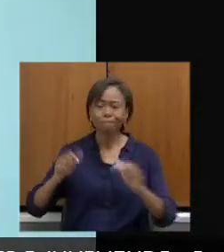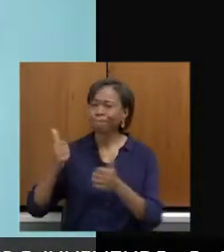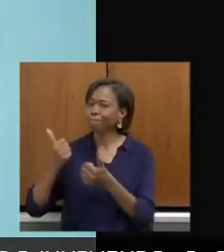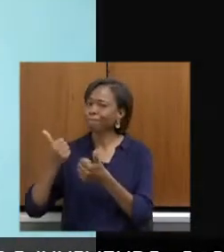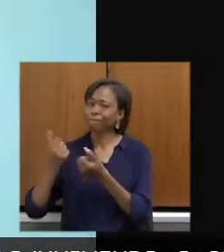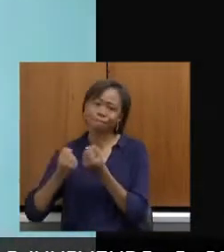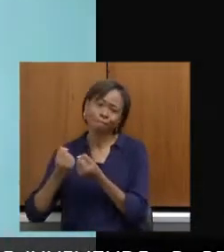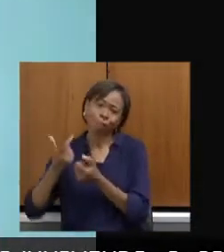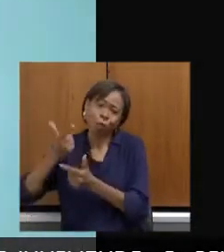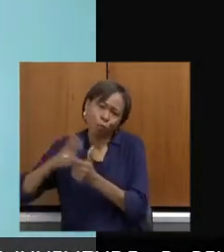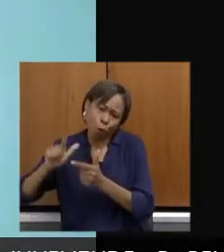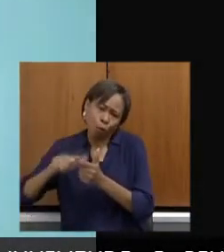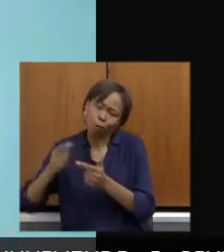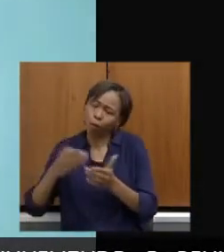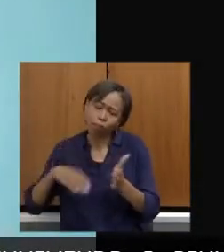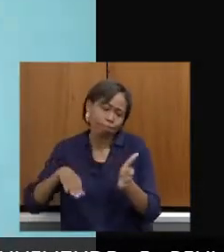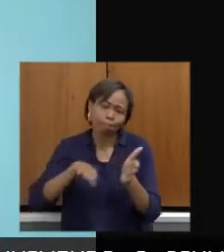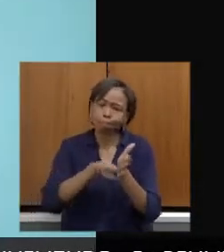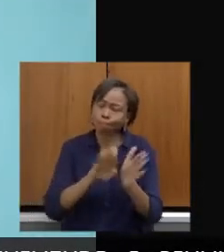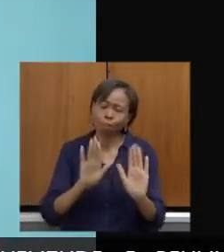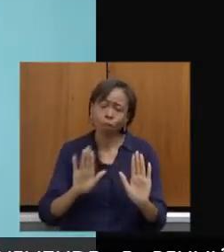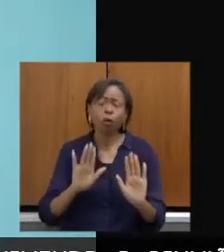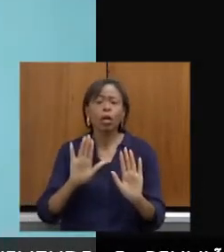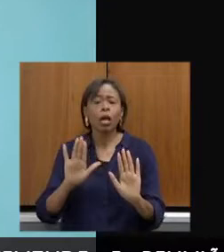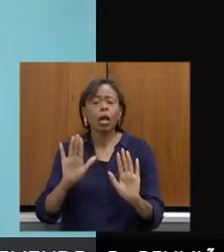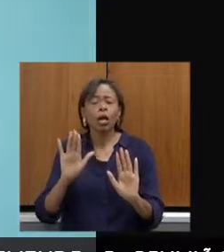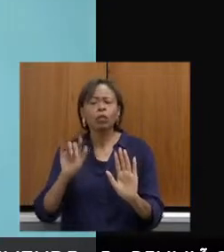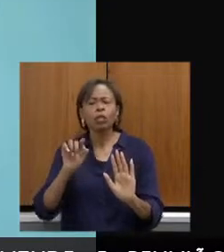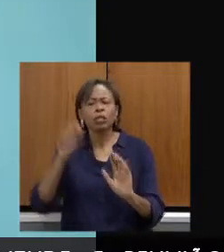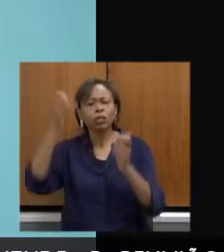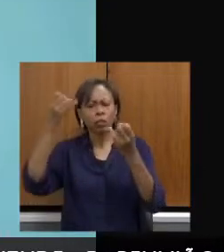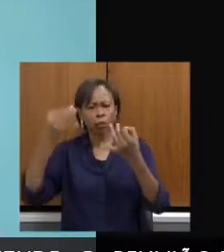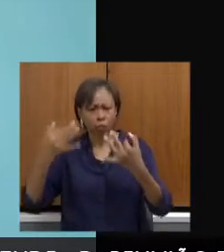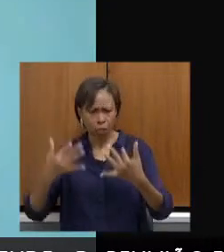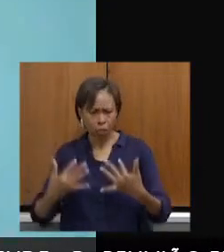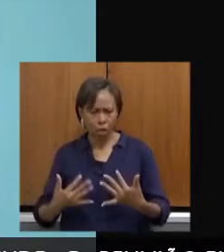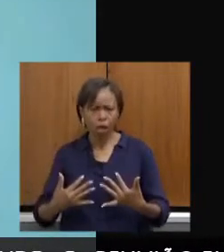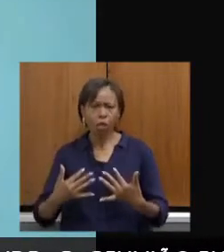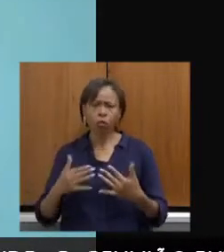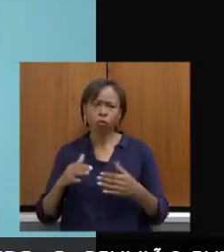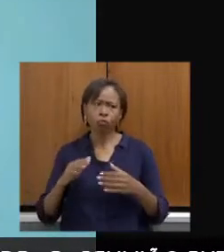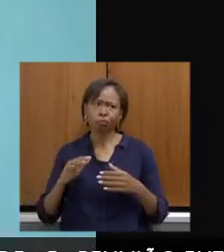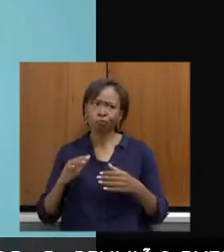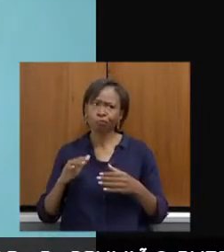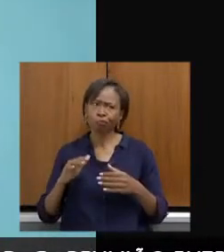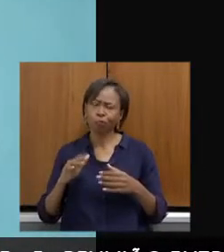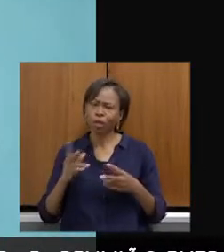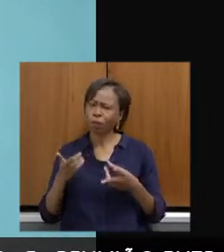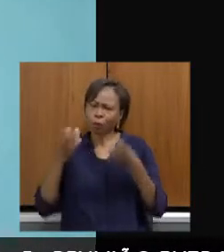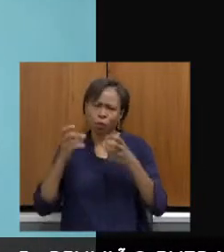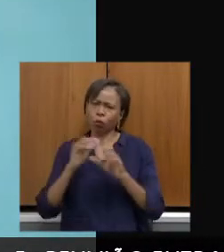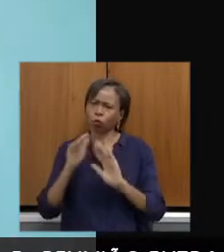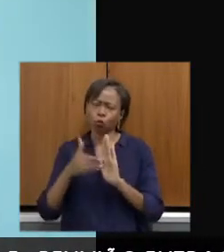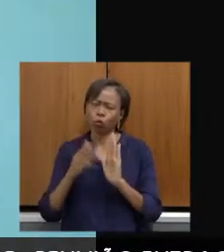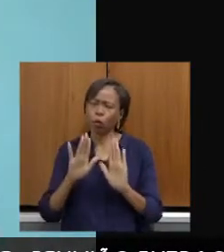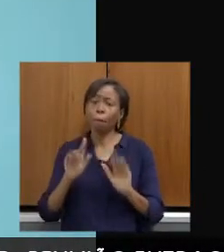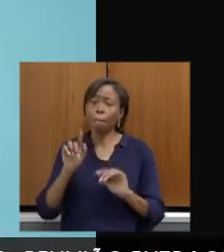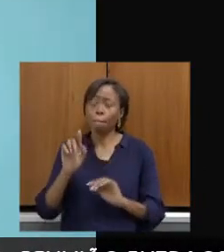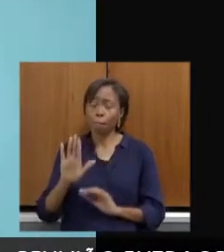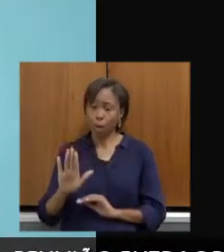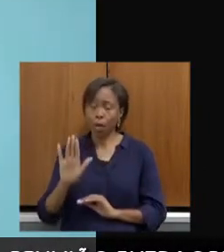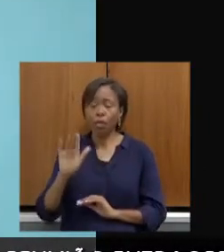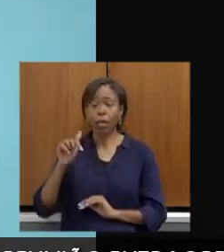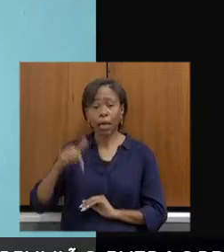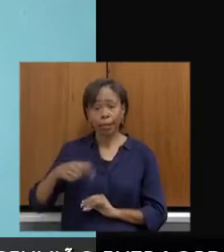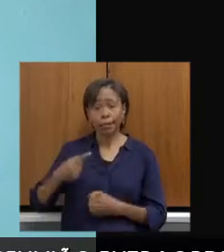Assim, eu não peguei tudo o que você está falando, mas eu falando da realidade de Arcos, que é uma realidade que a maioria dos municípios